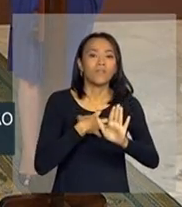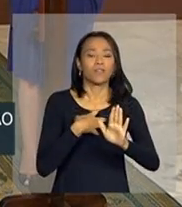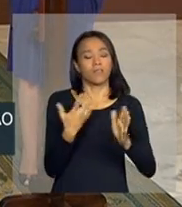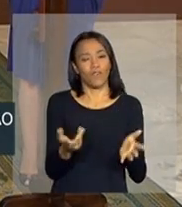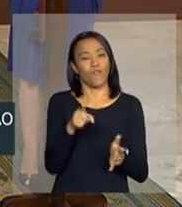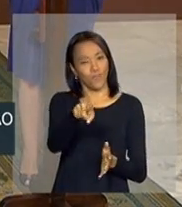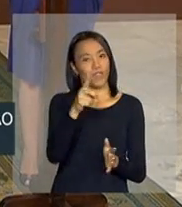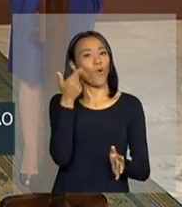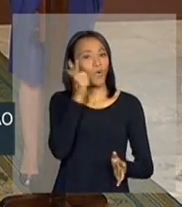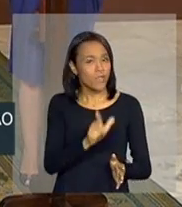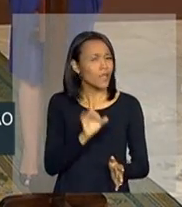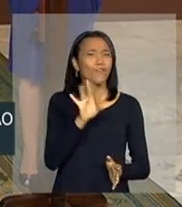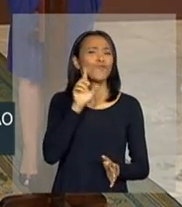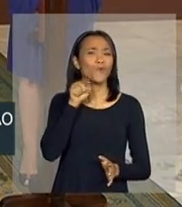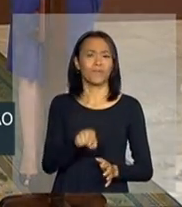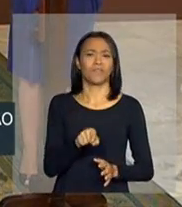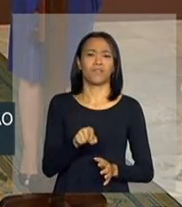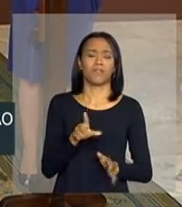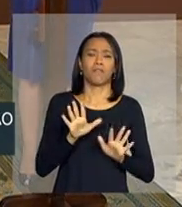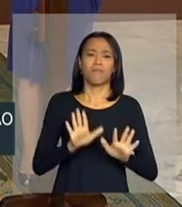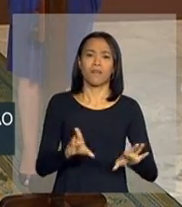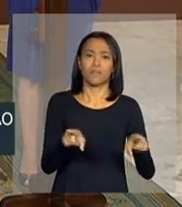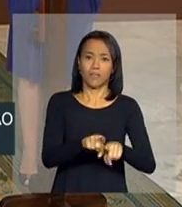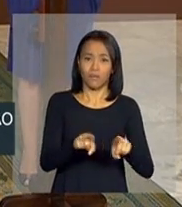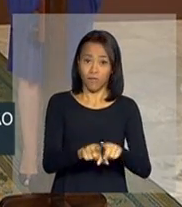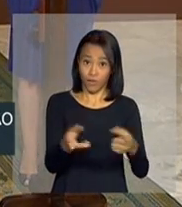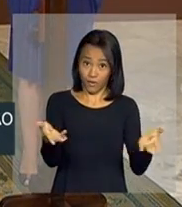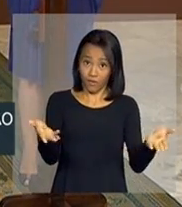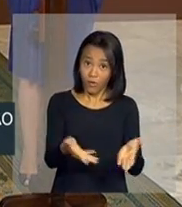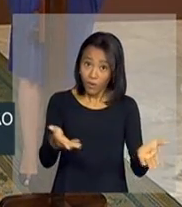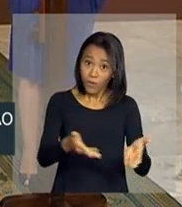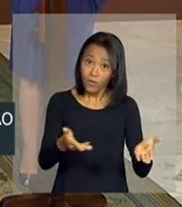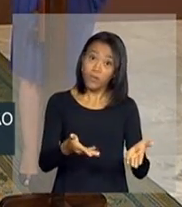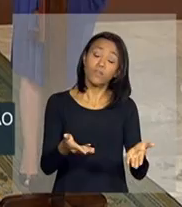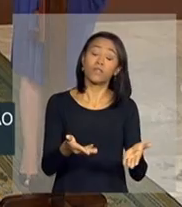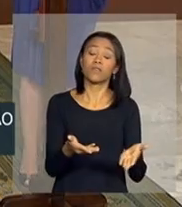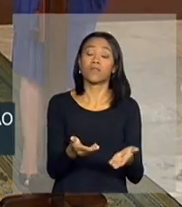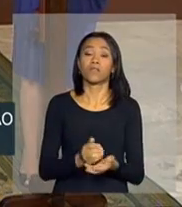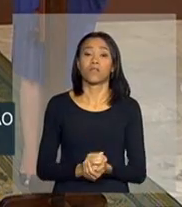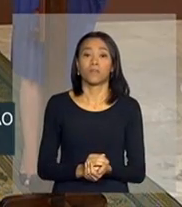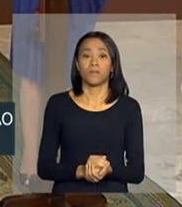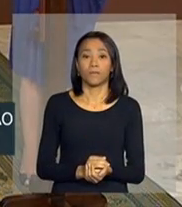consegue não só isso, mas hoje essa incrível...